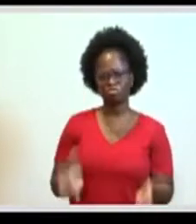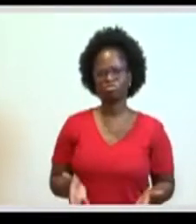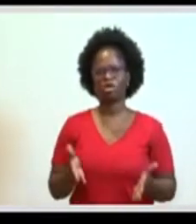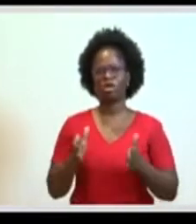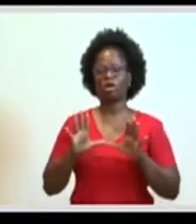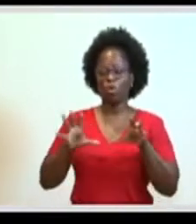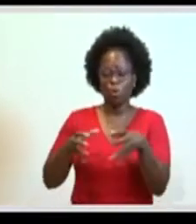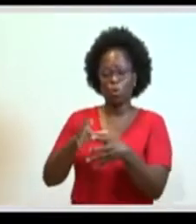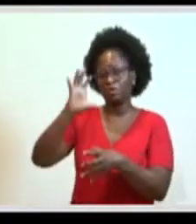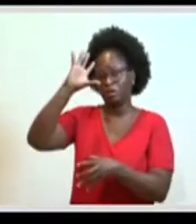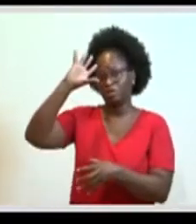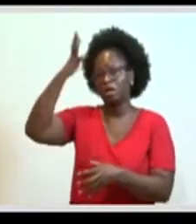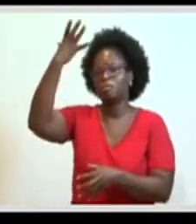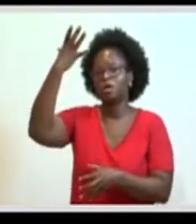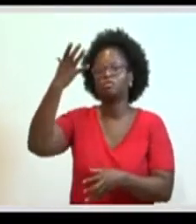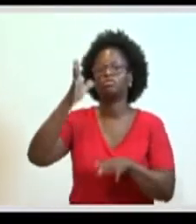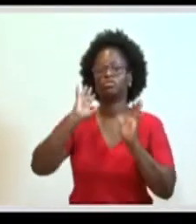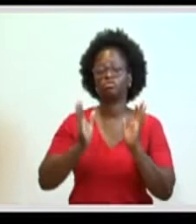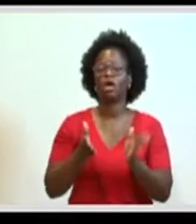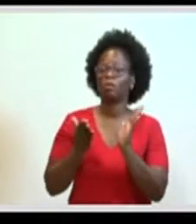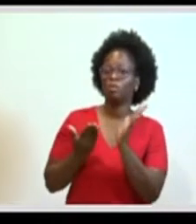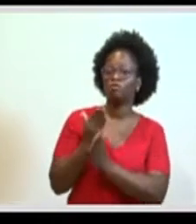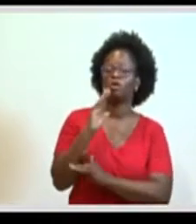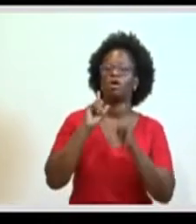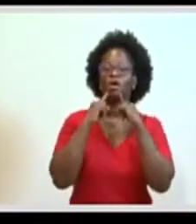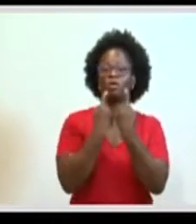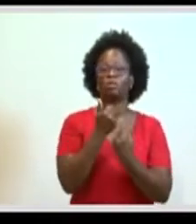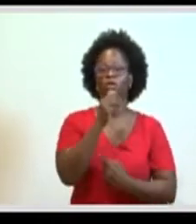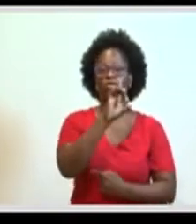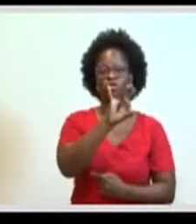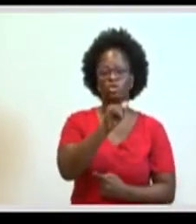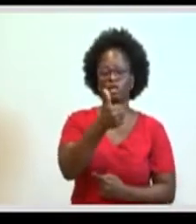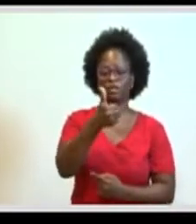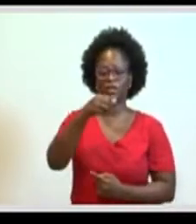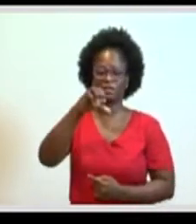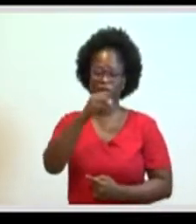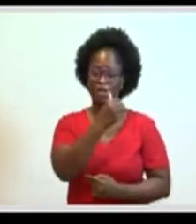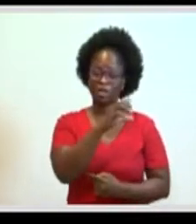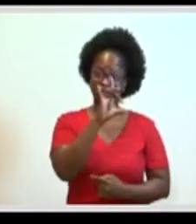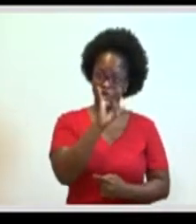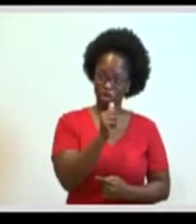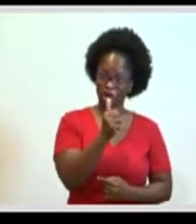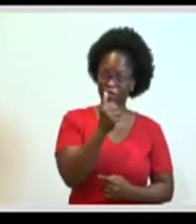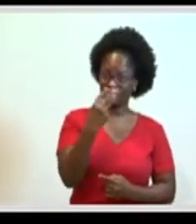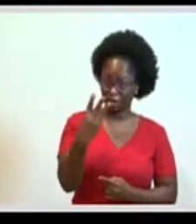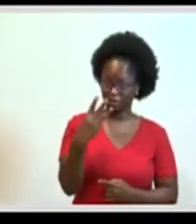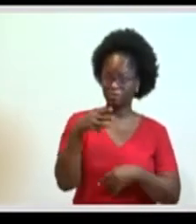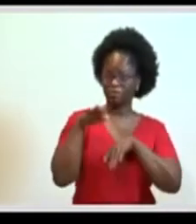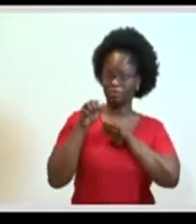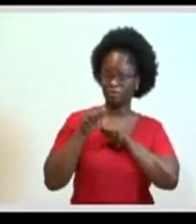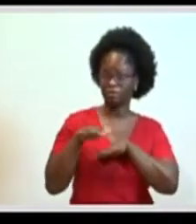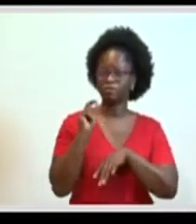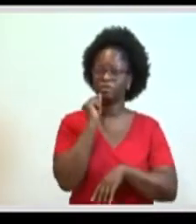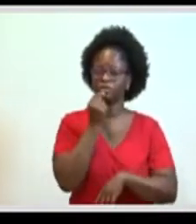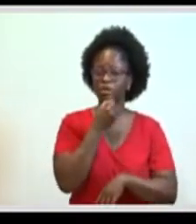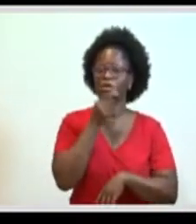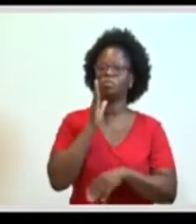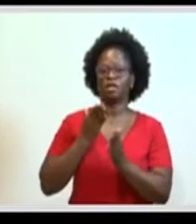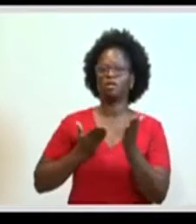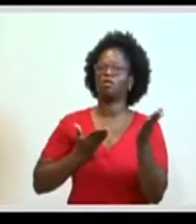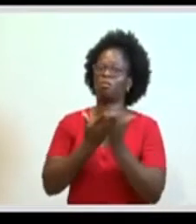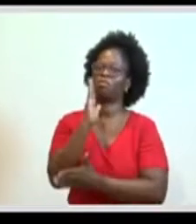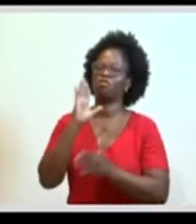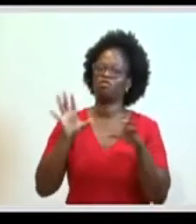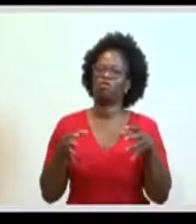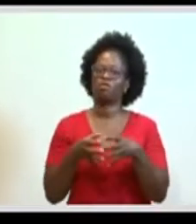nosso Conselho Deliberativo em reunião do dia 3 de setembro, que também aprovou a Comissão Eleitoral.